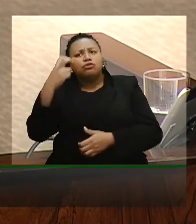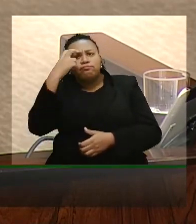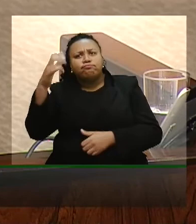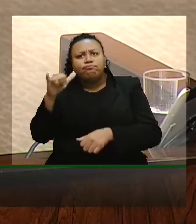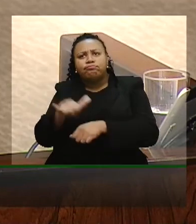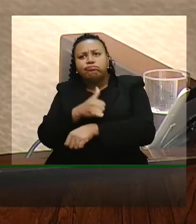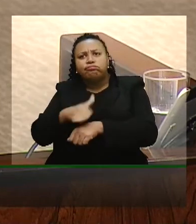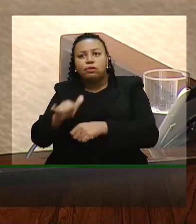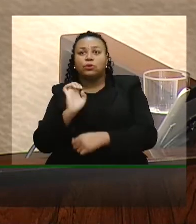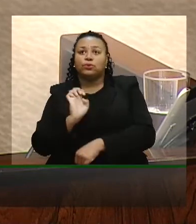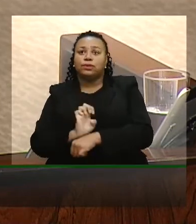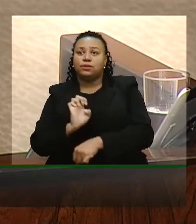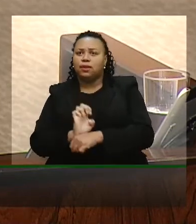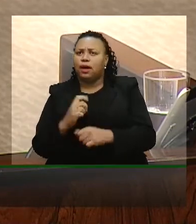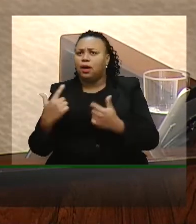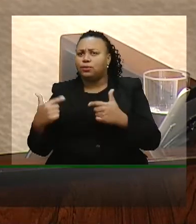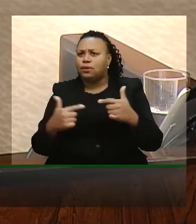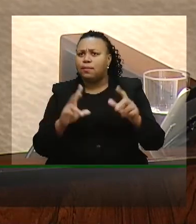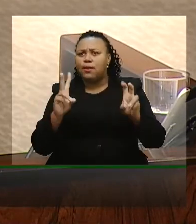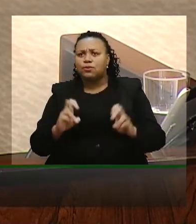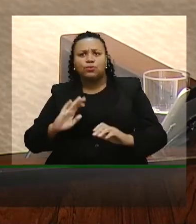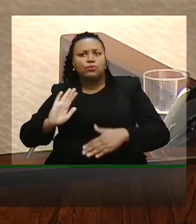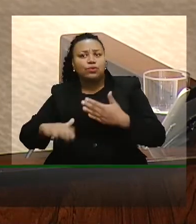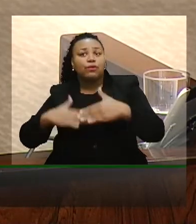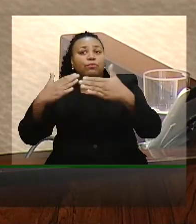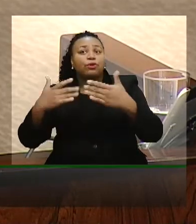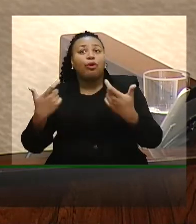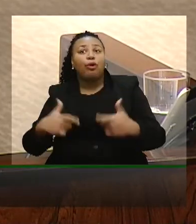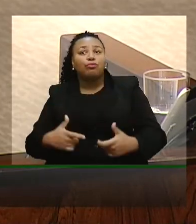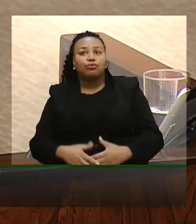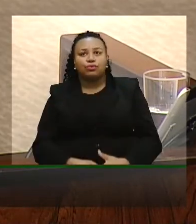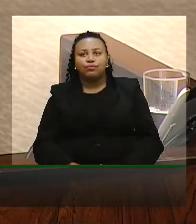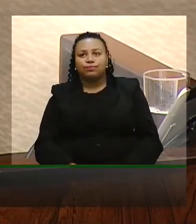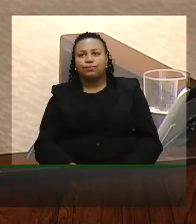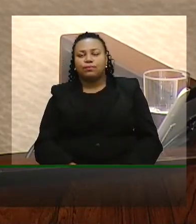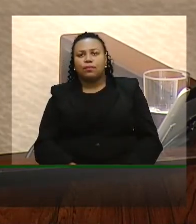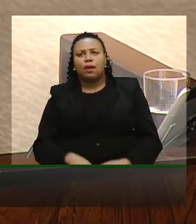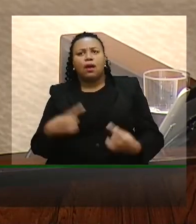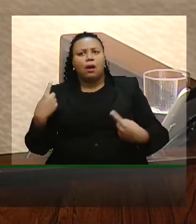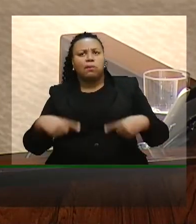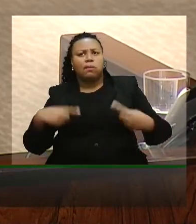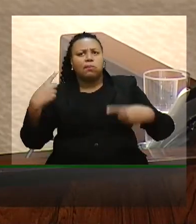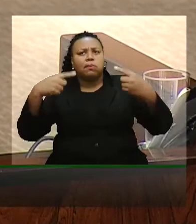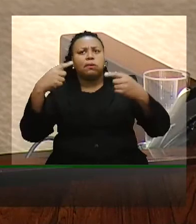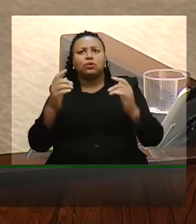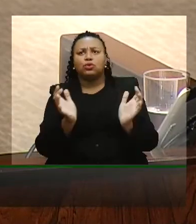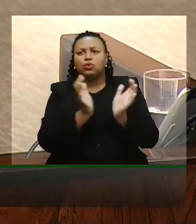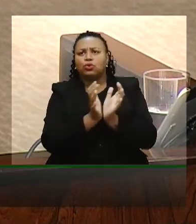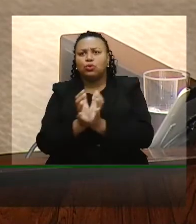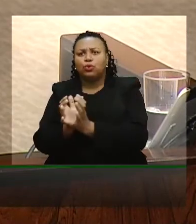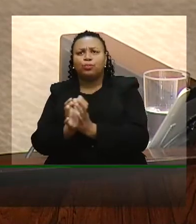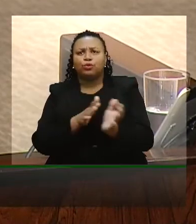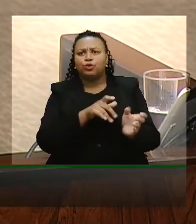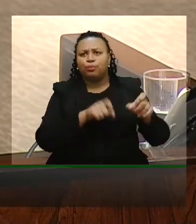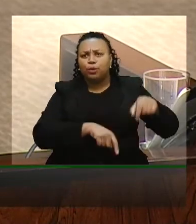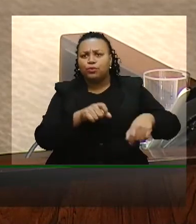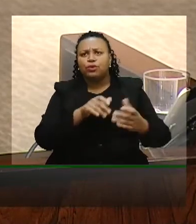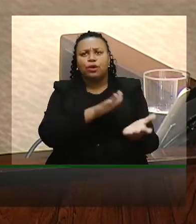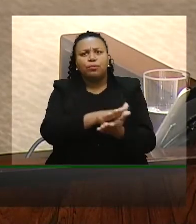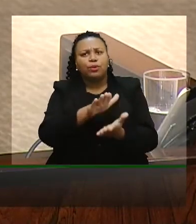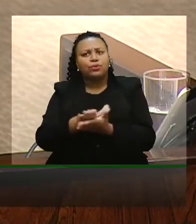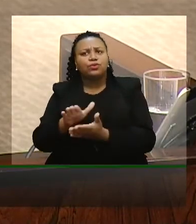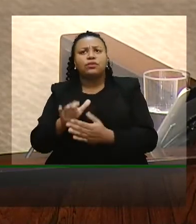do estado que trabalha a questão do desenvolvimento a competitividade das cadeias produtivas do Rio Grande do Sul